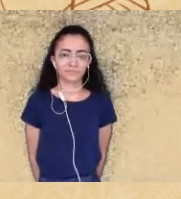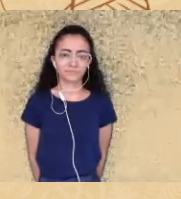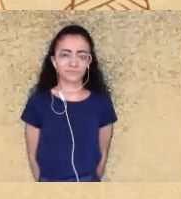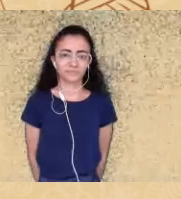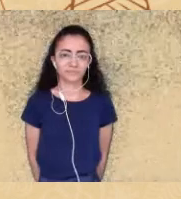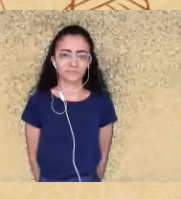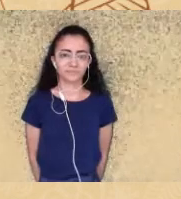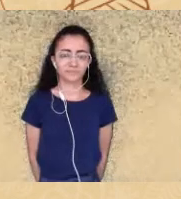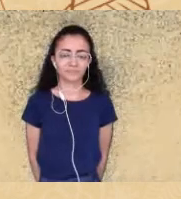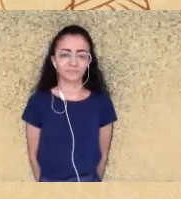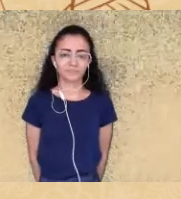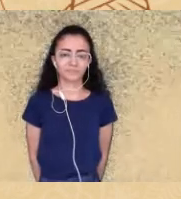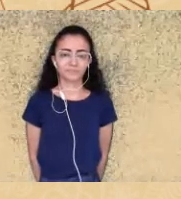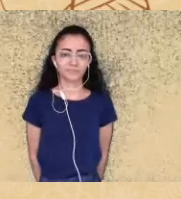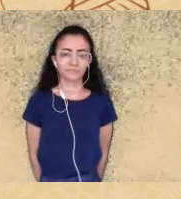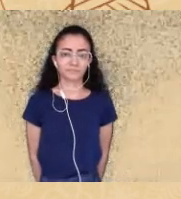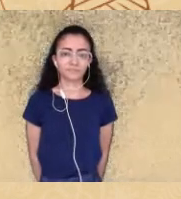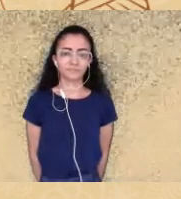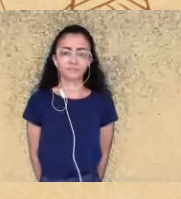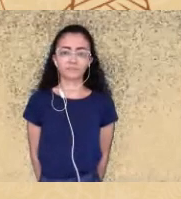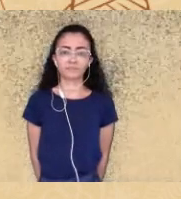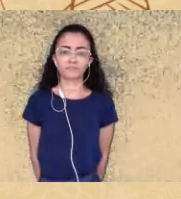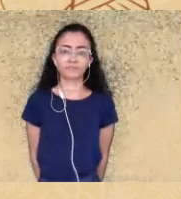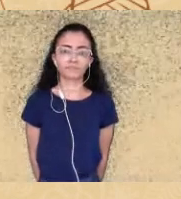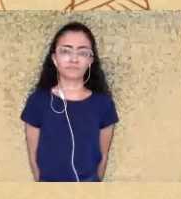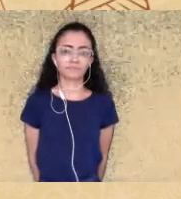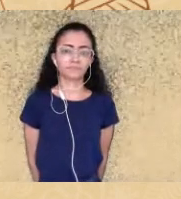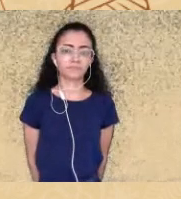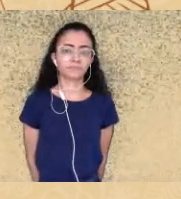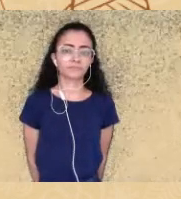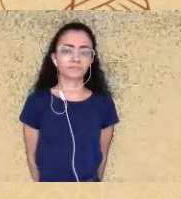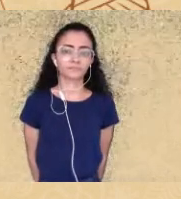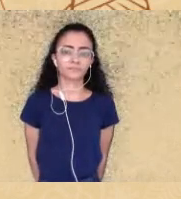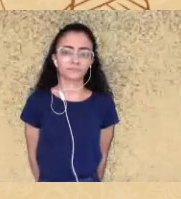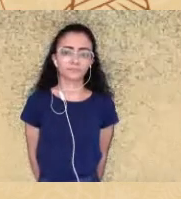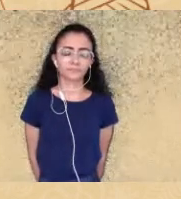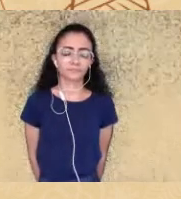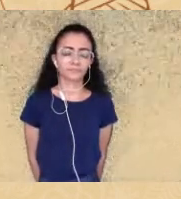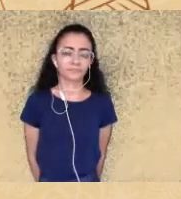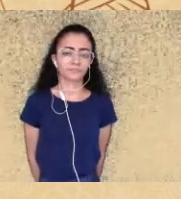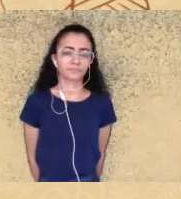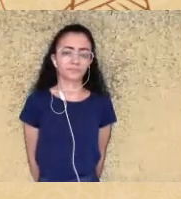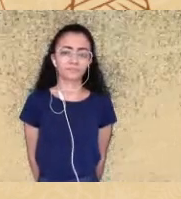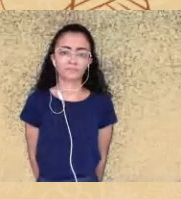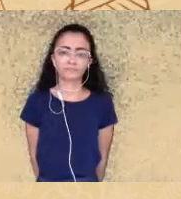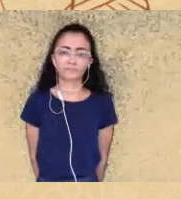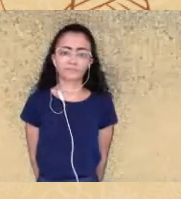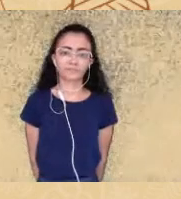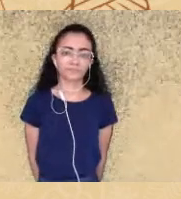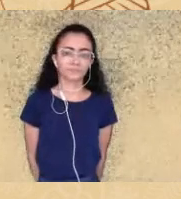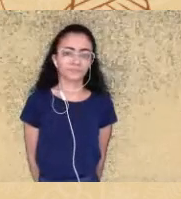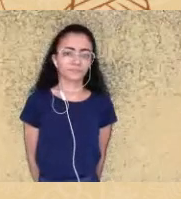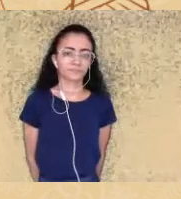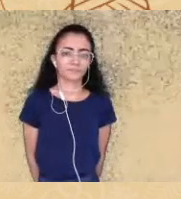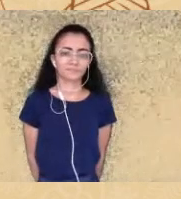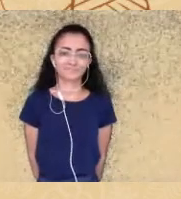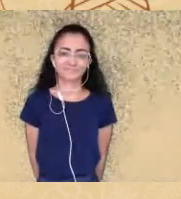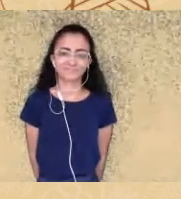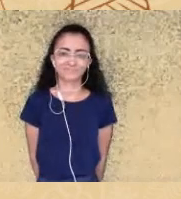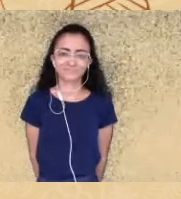yamandu tupam orero orero vai ver